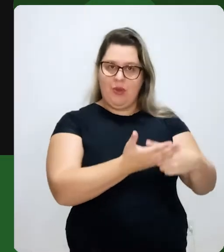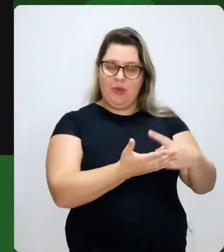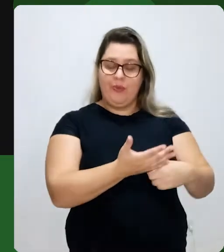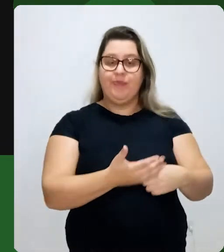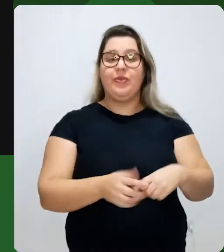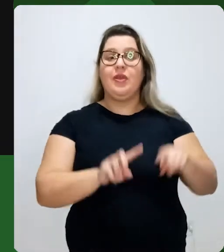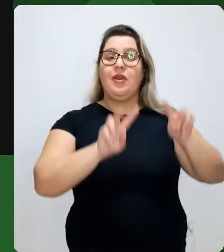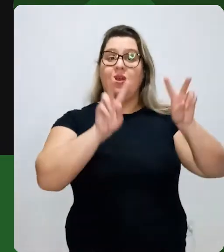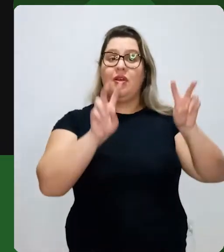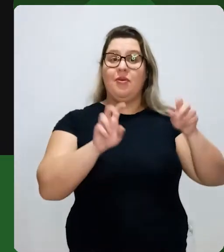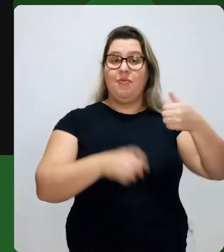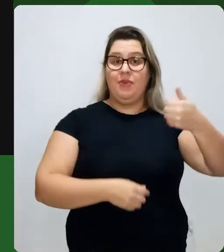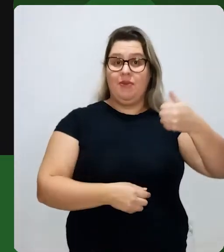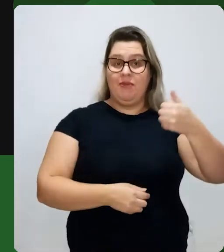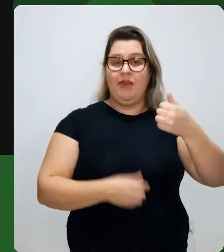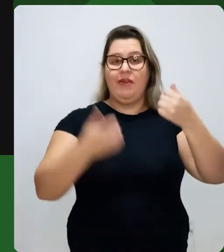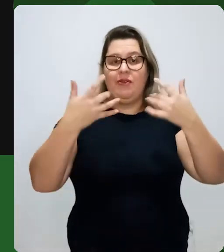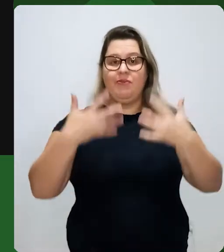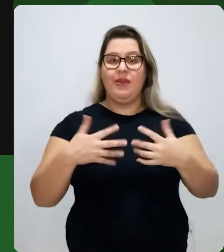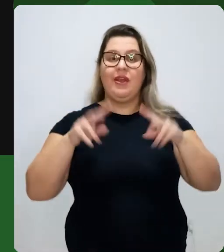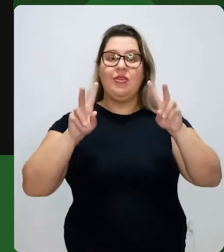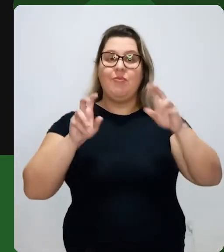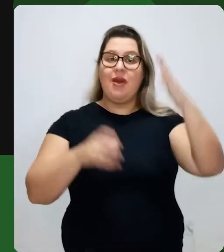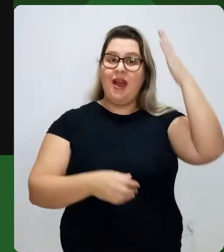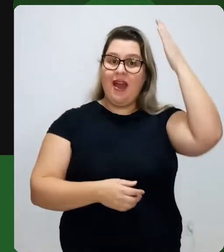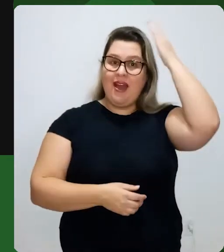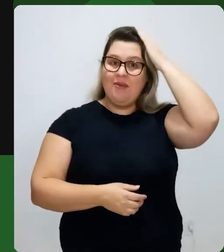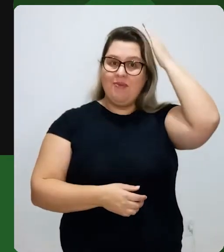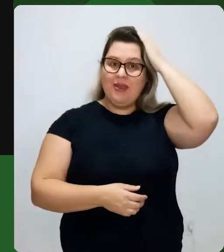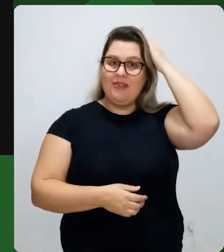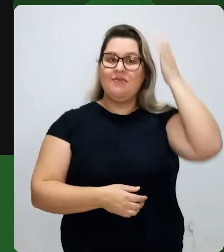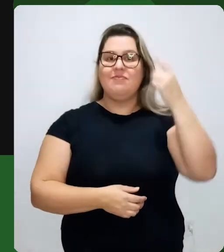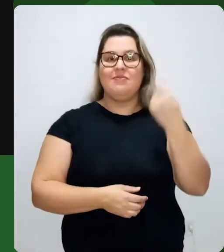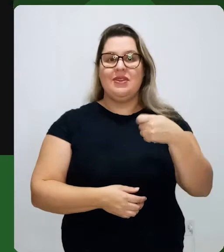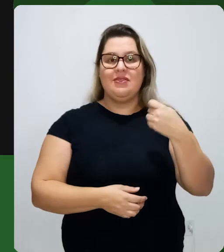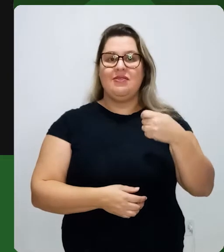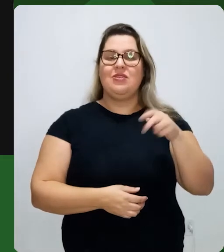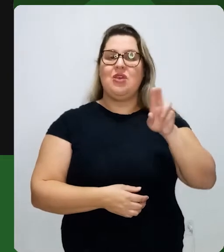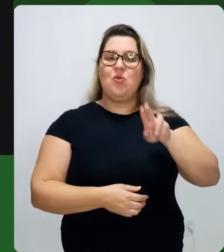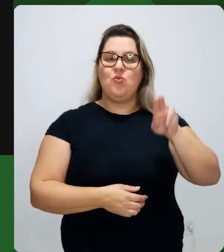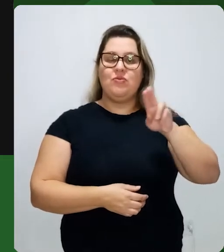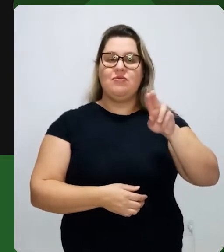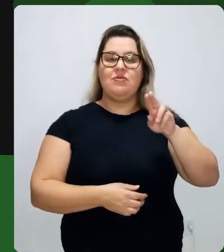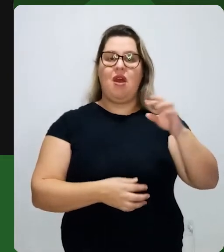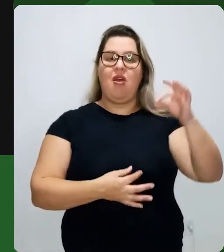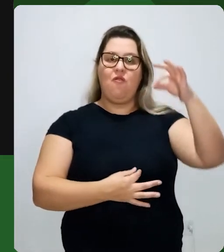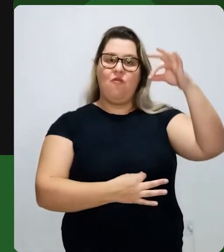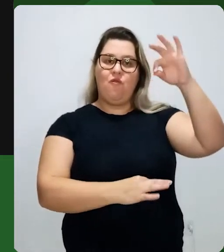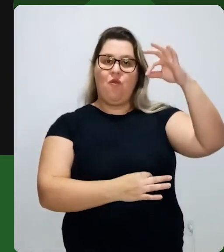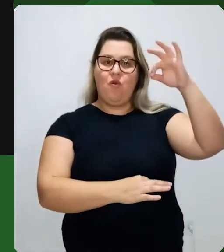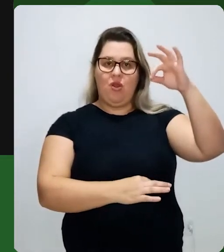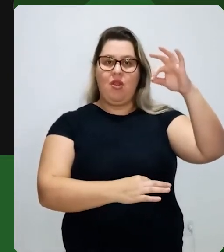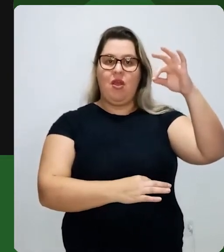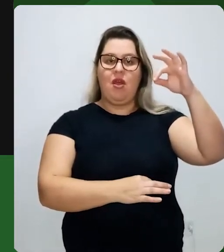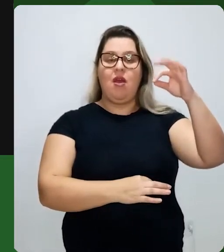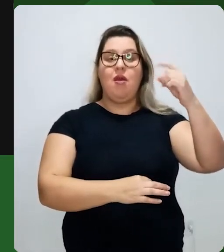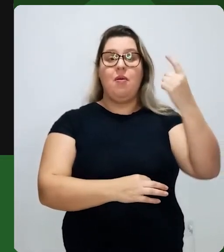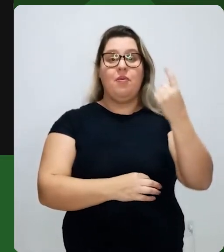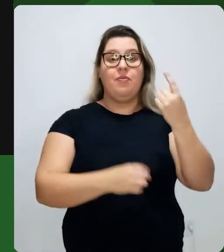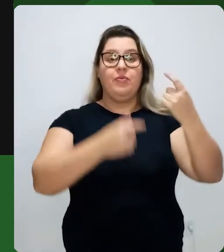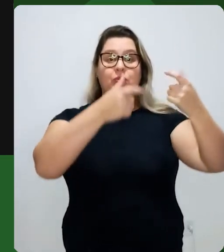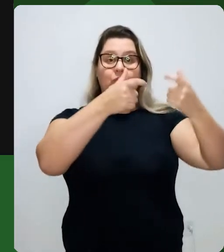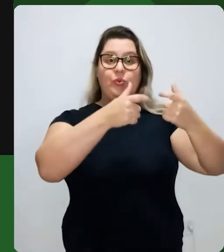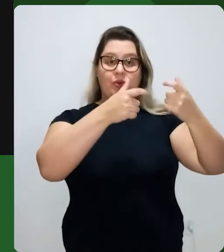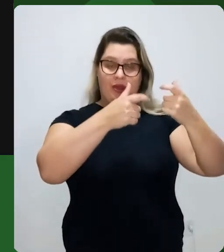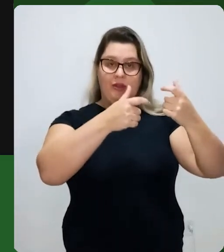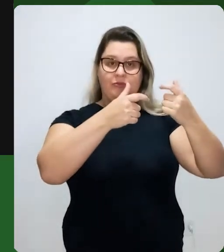O primeiro dos tópicos, a cabeça deve ocupar todo o primeiro espaço. A cabeça do ser humano, ela tende a